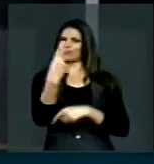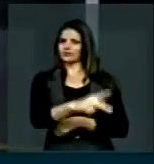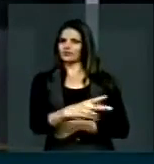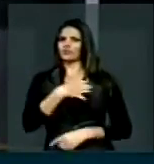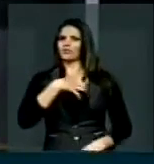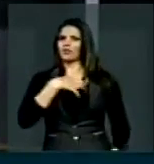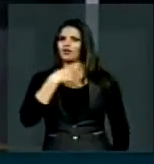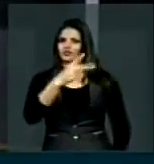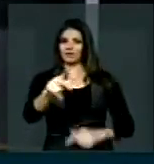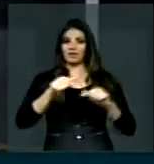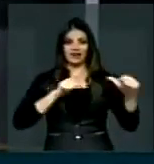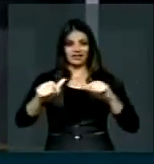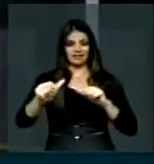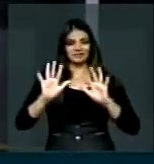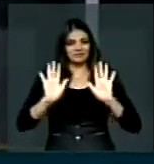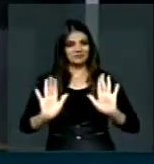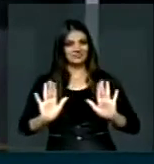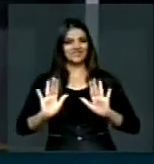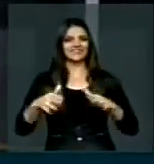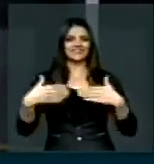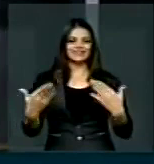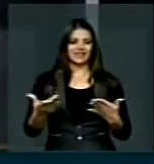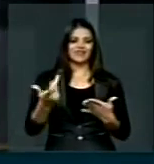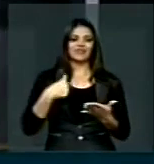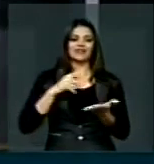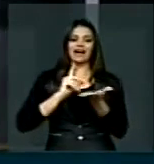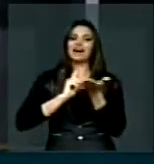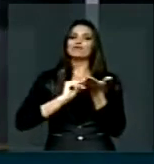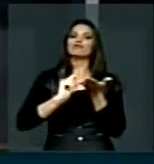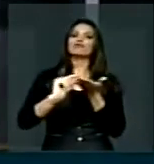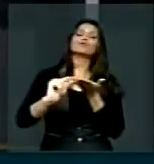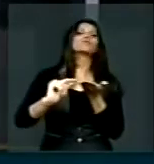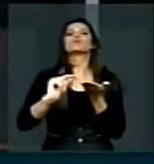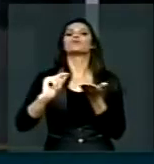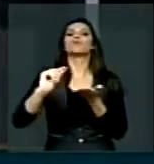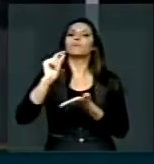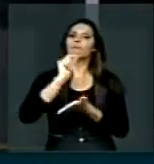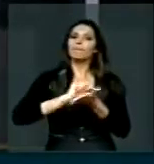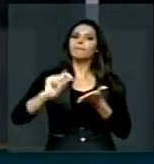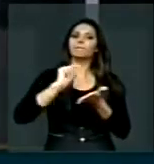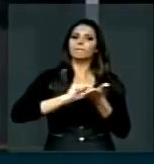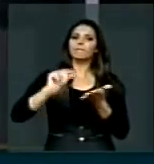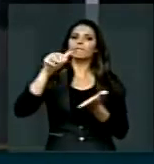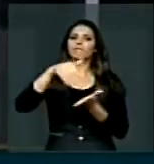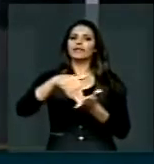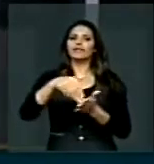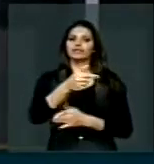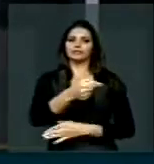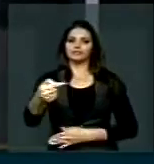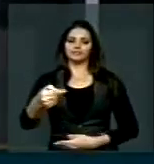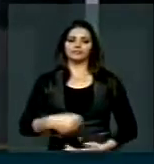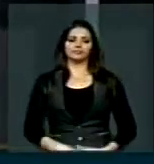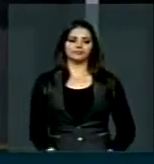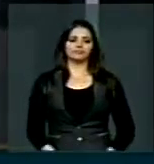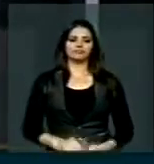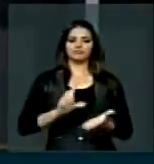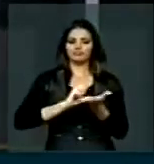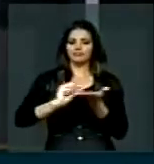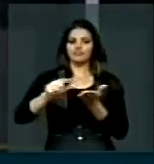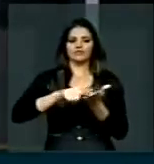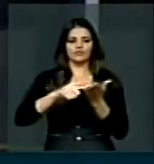o seu modo de trabalhar. Então, eu escrevo um artigo todo final de semana, esse artigo é